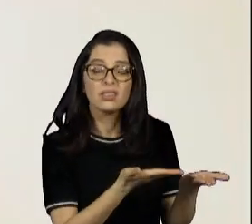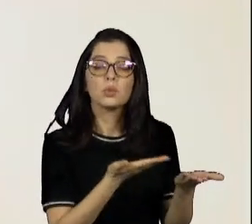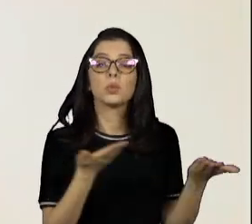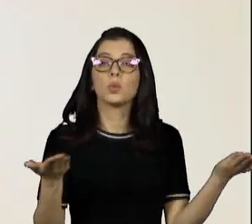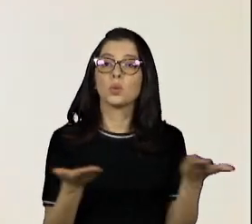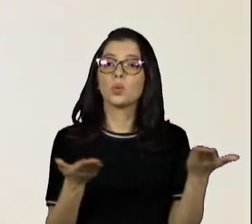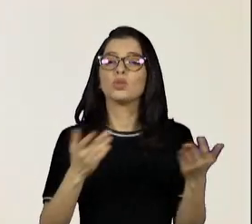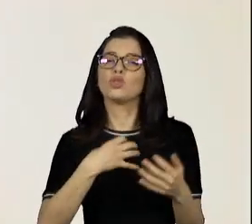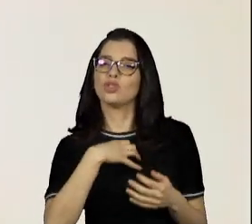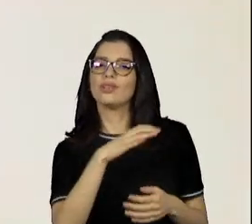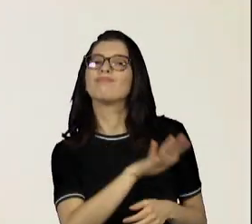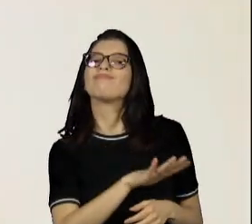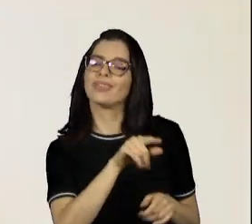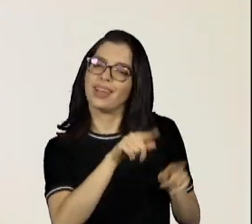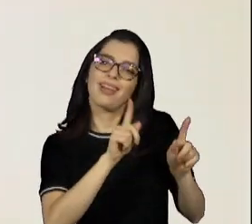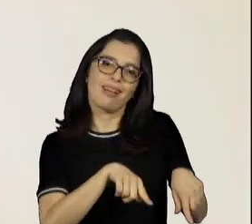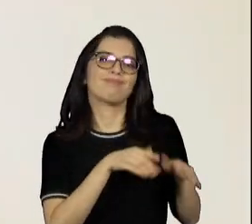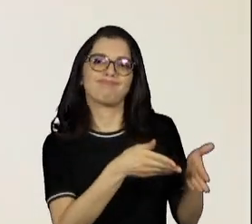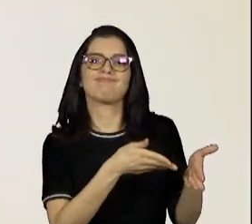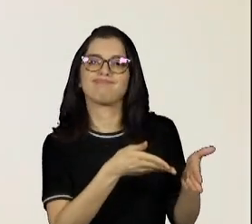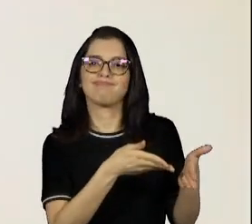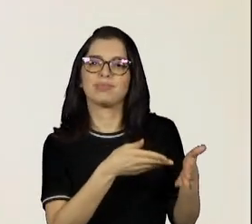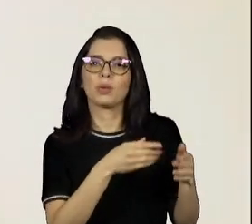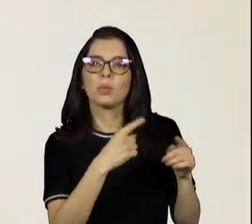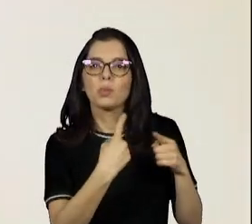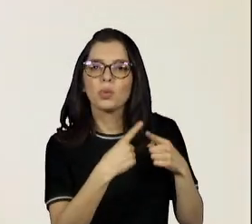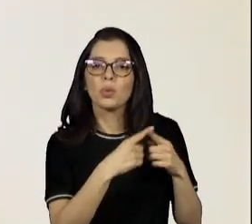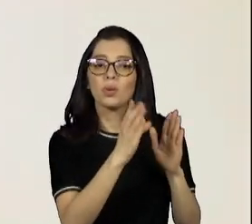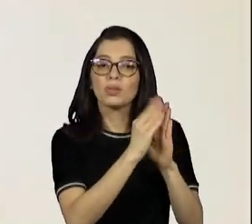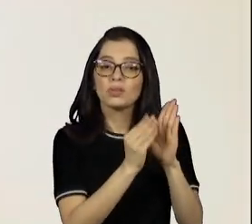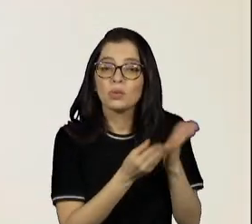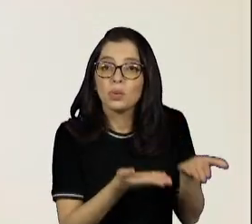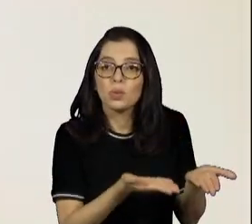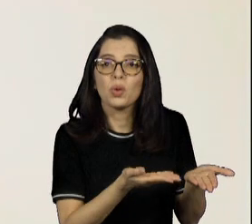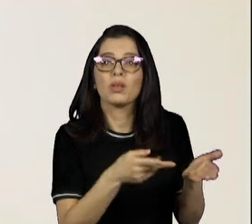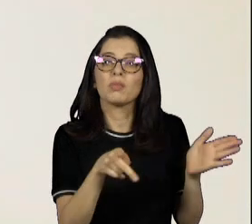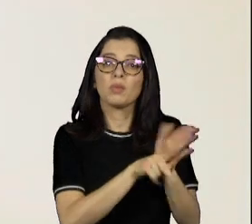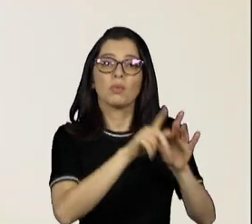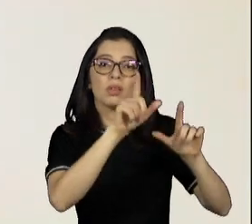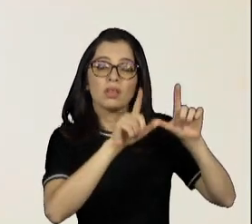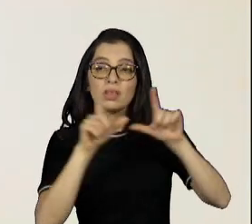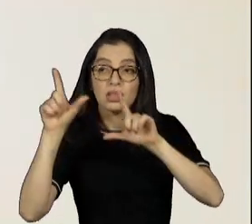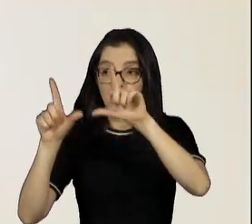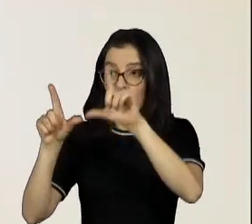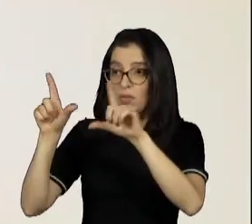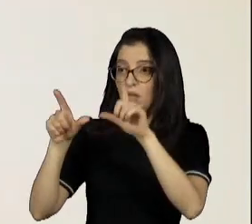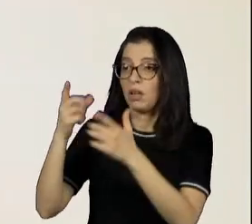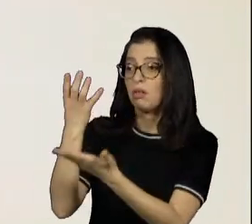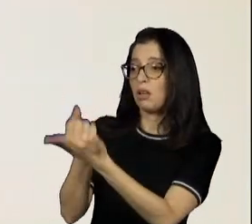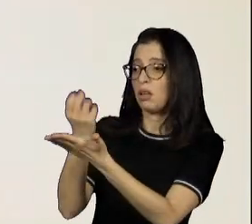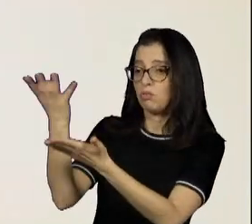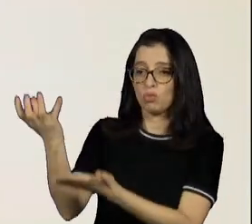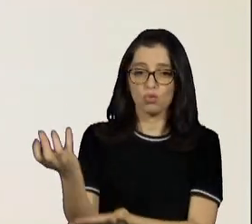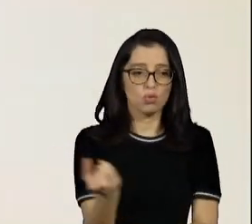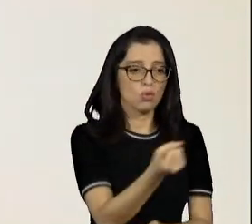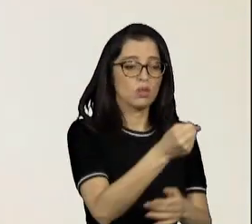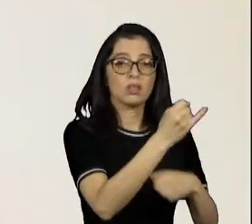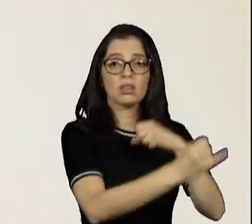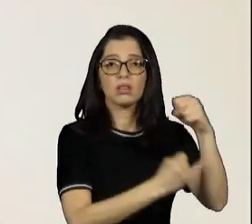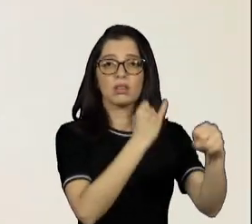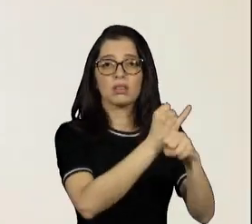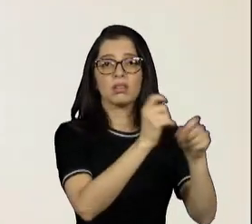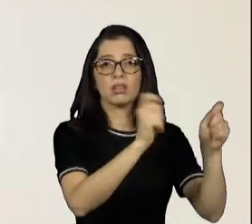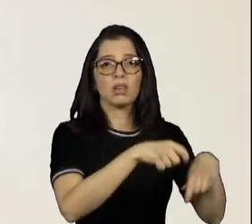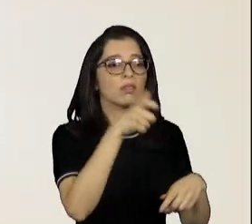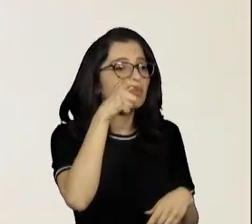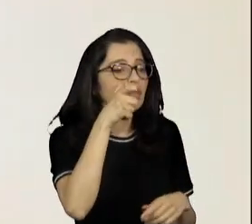daí. Eu acho que o conteúdo para a internet vai ser a televisão. Você pode até gravar alguma coisa para a televisão, que vai ser repetido na internet no